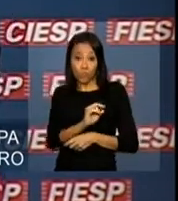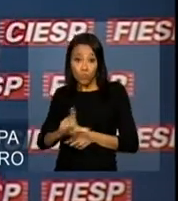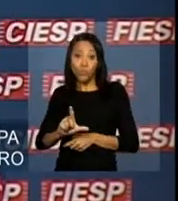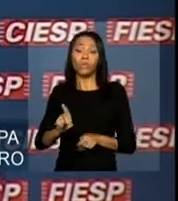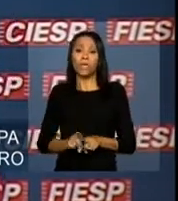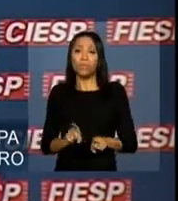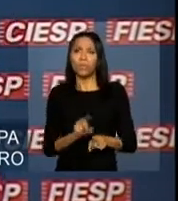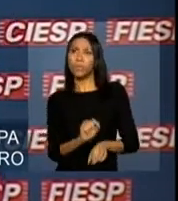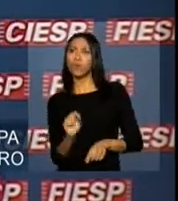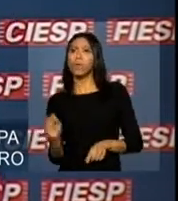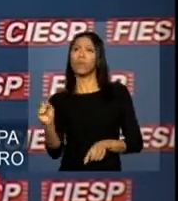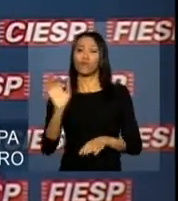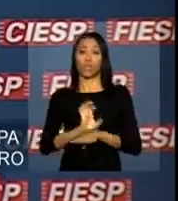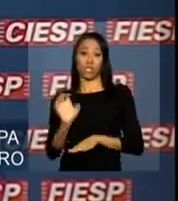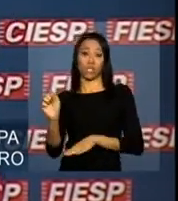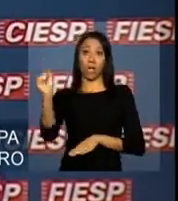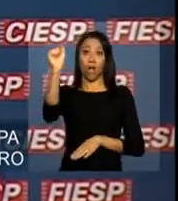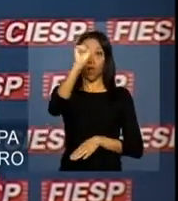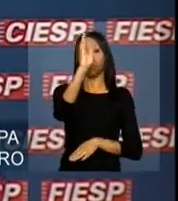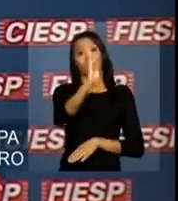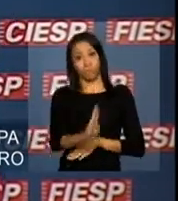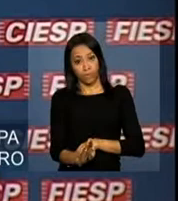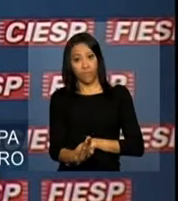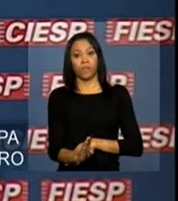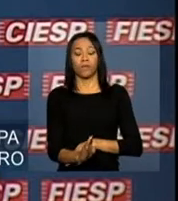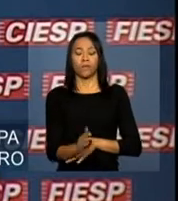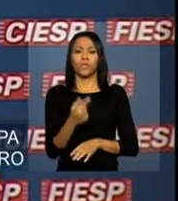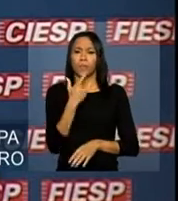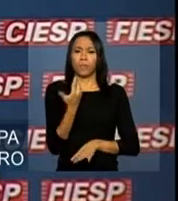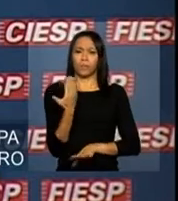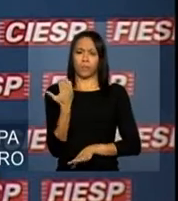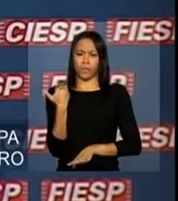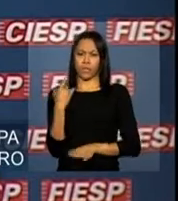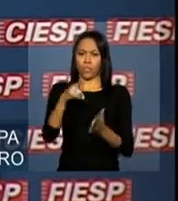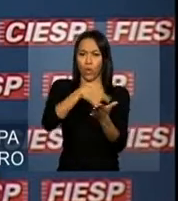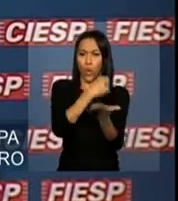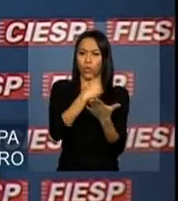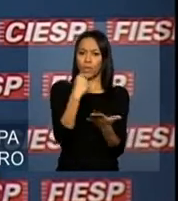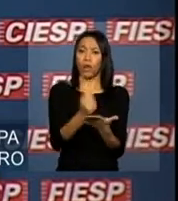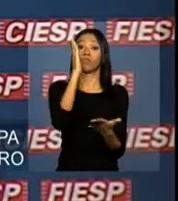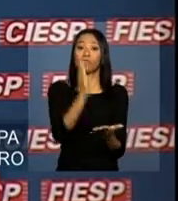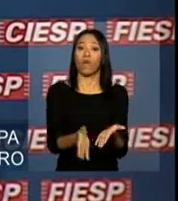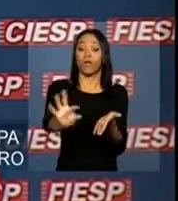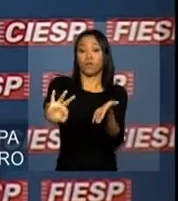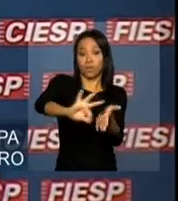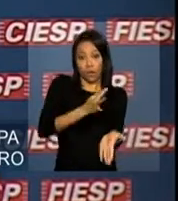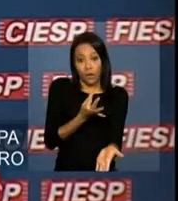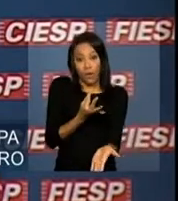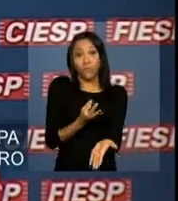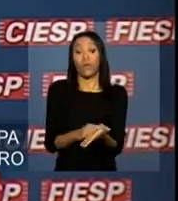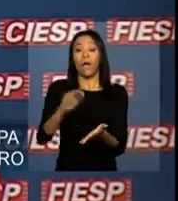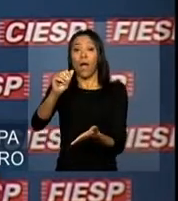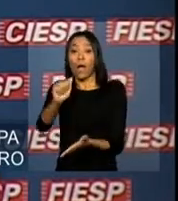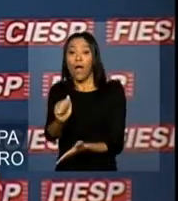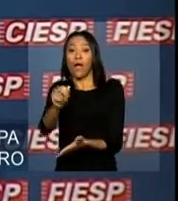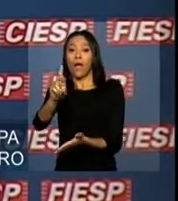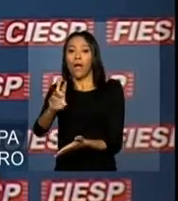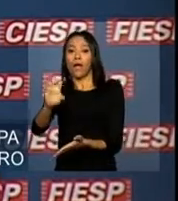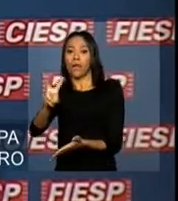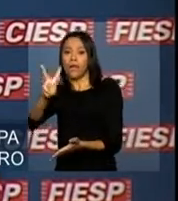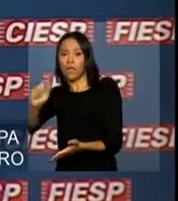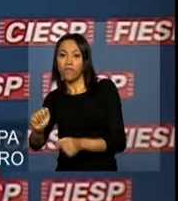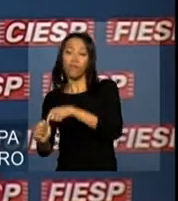do país. E também o recente contrato assinado entre a Areva e a